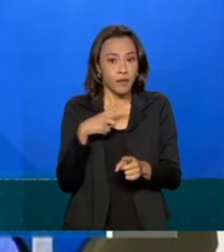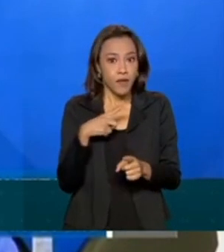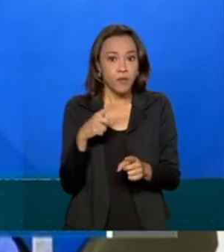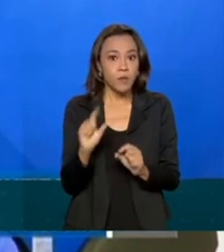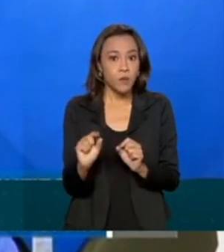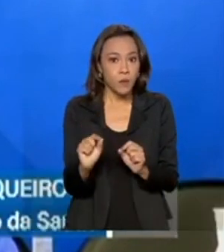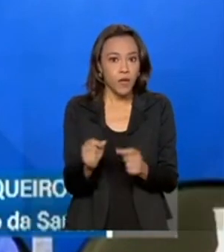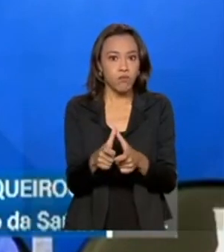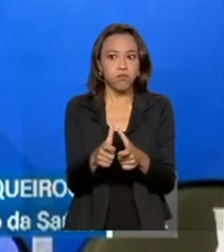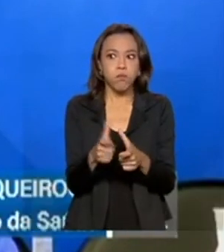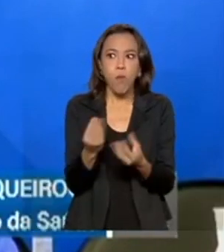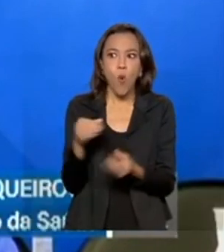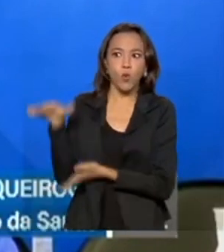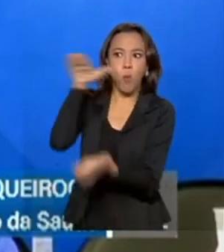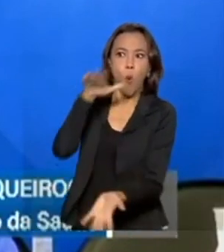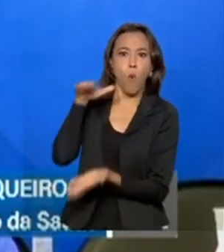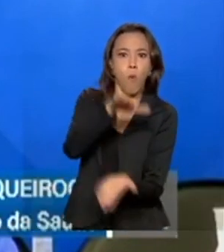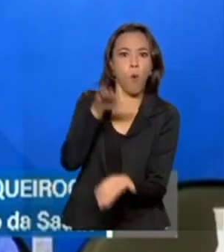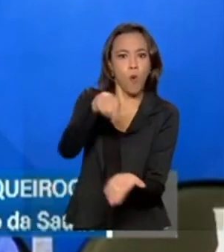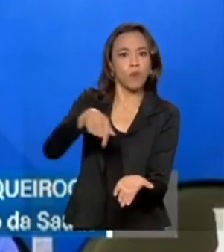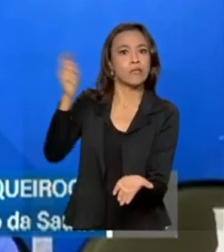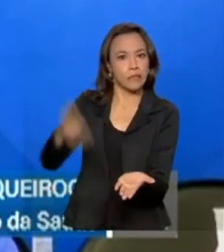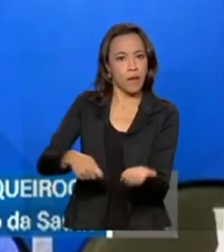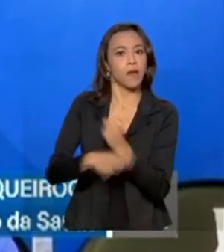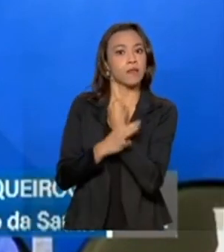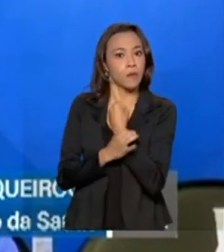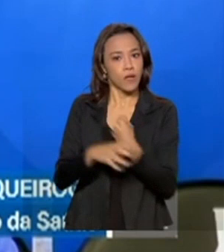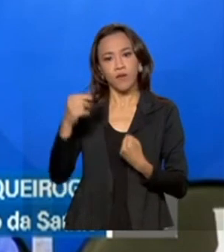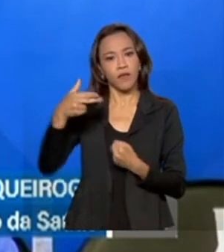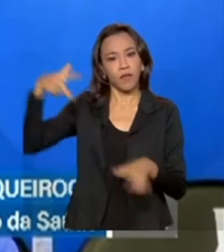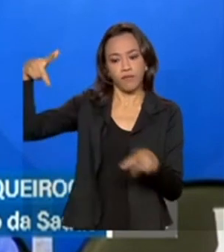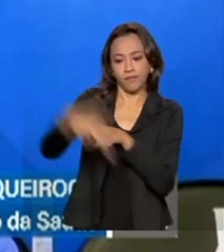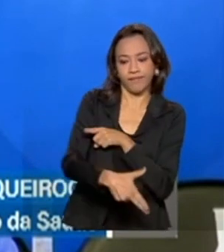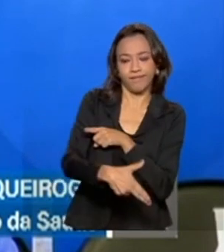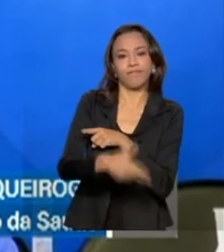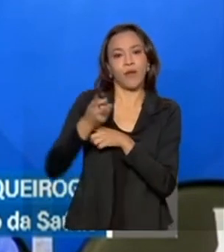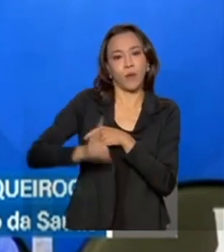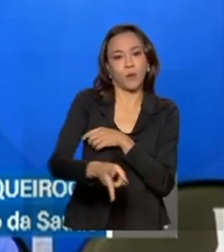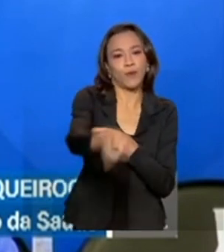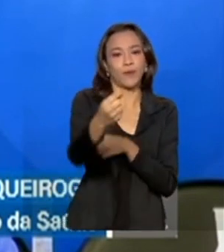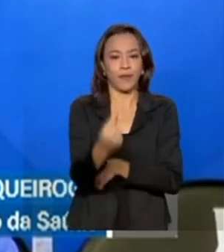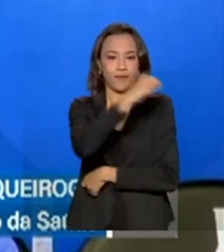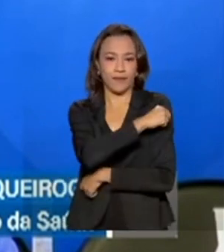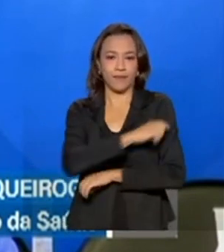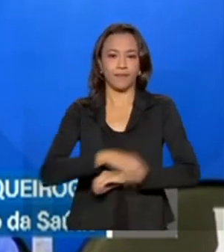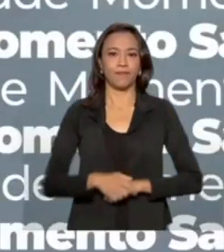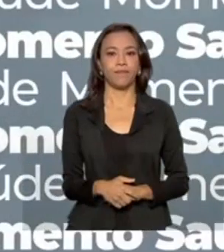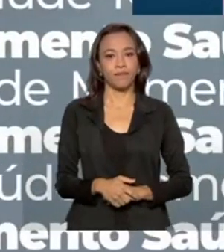dessa vacina e permite assegurar que não haverá interrupção na nossa campanha de imunização.